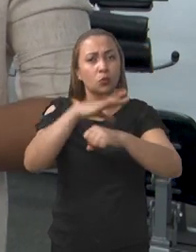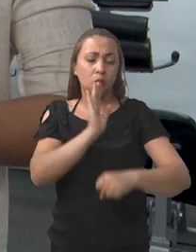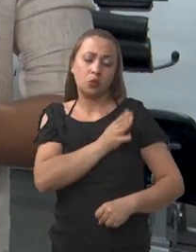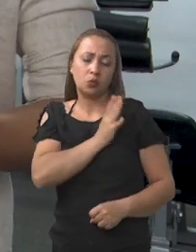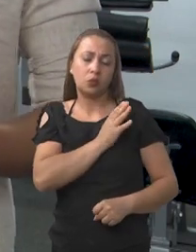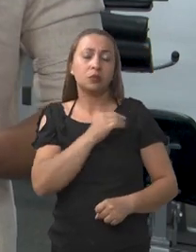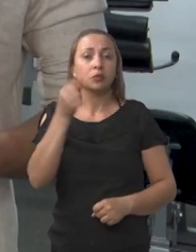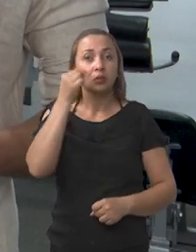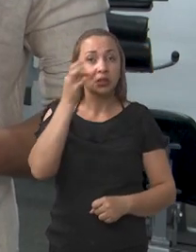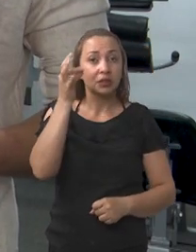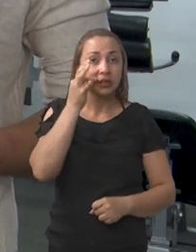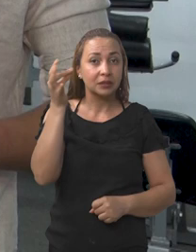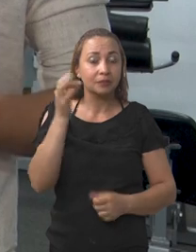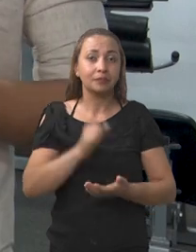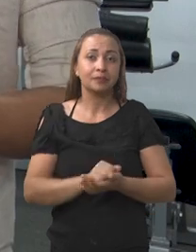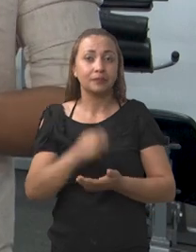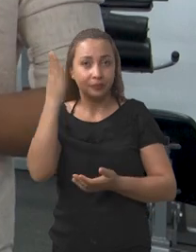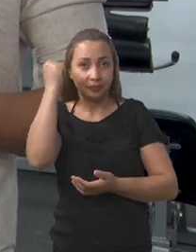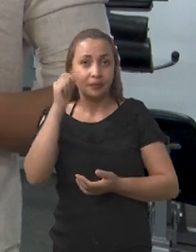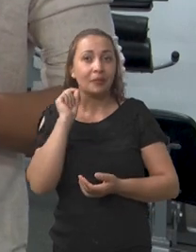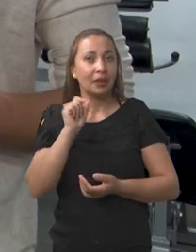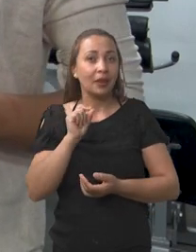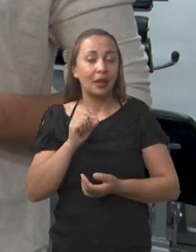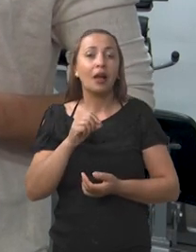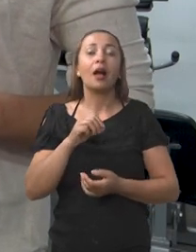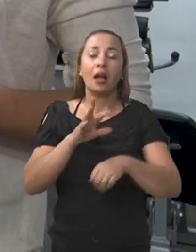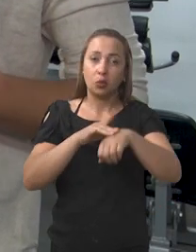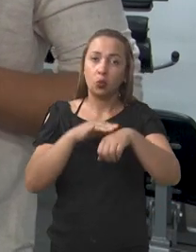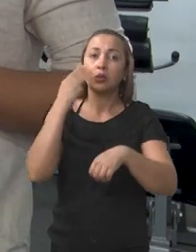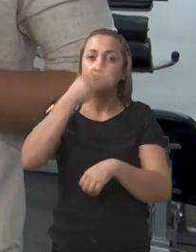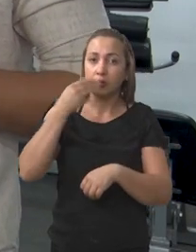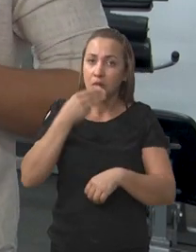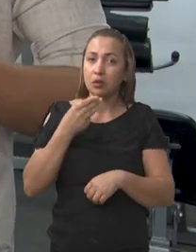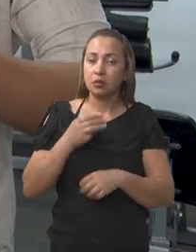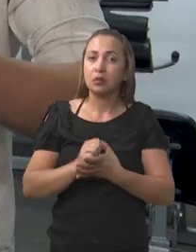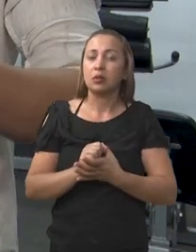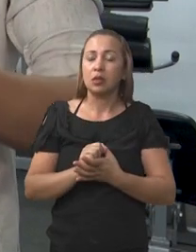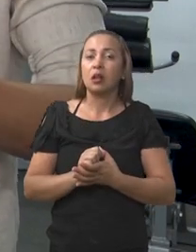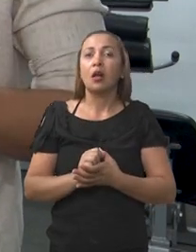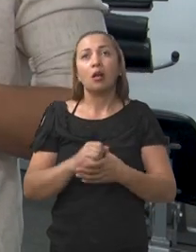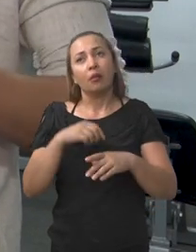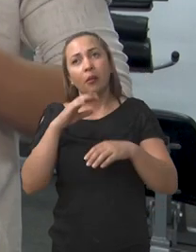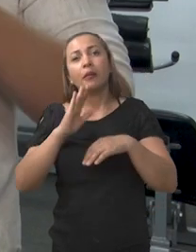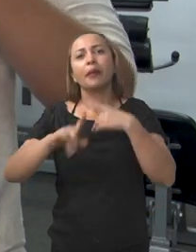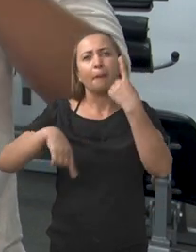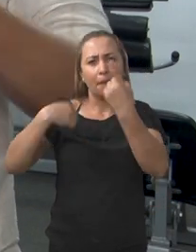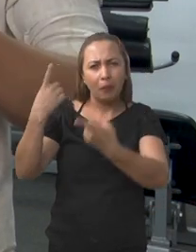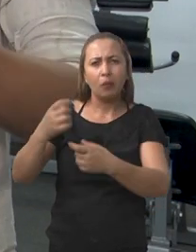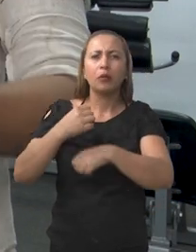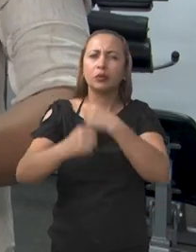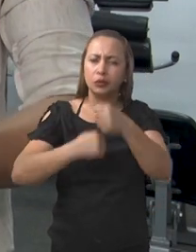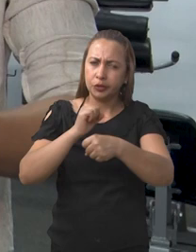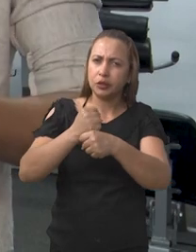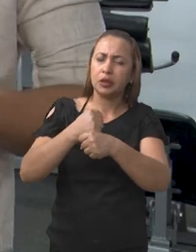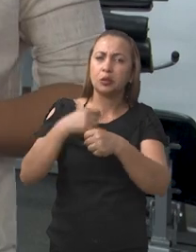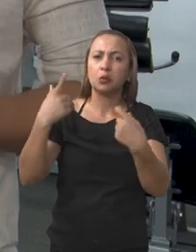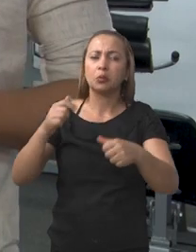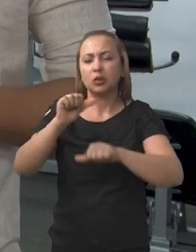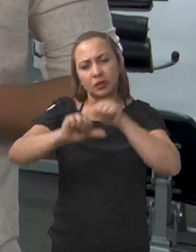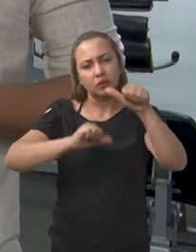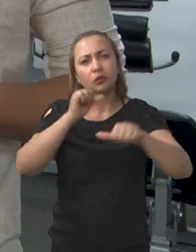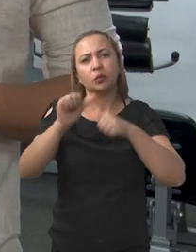o coração desses camudongos. Sabemos que a diabetes, na sua cronicidade, ou seja, com o passar dos anos,